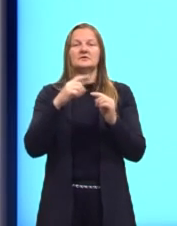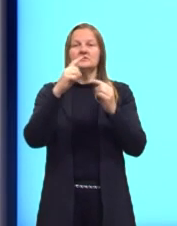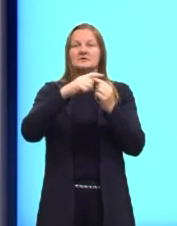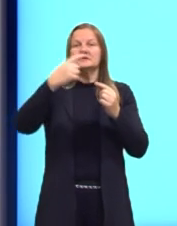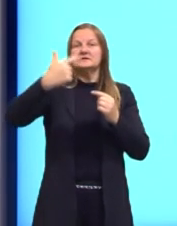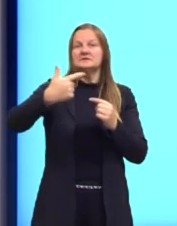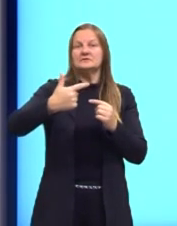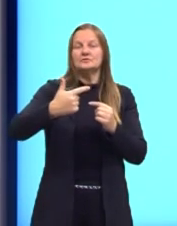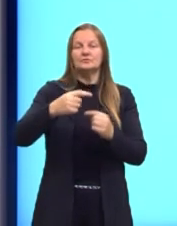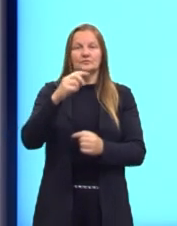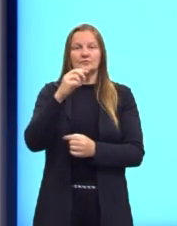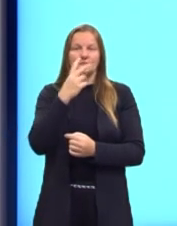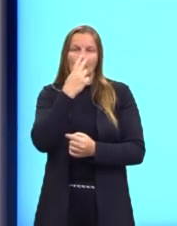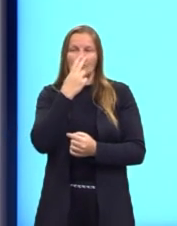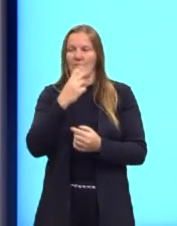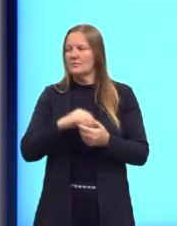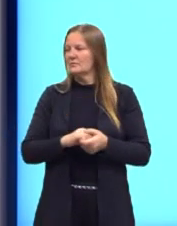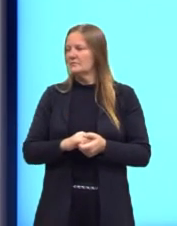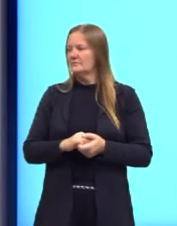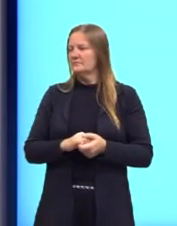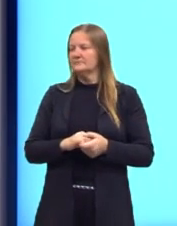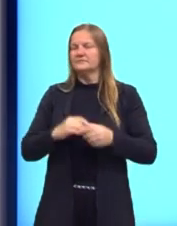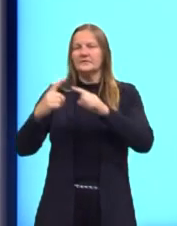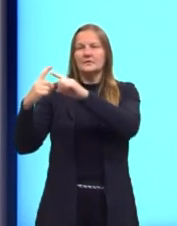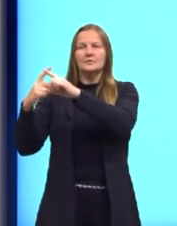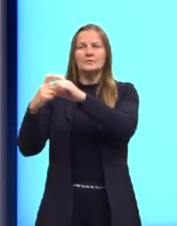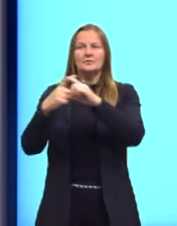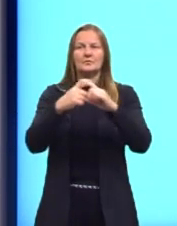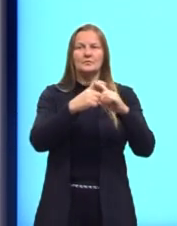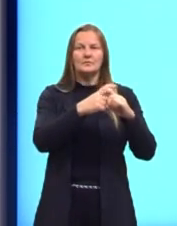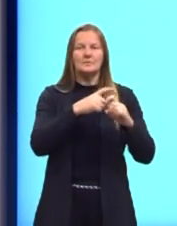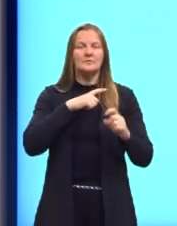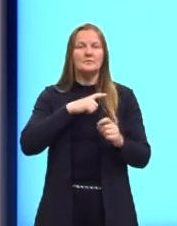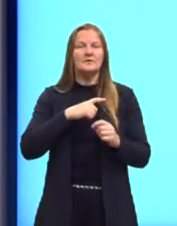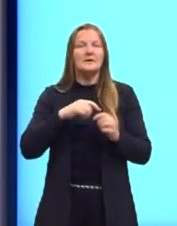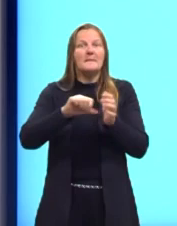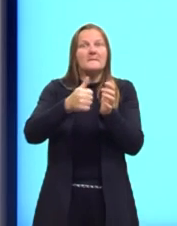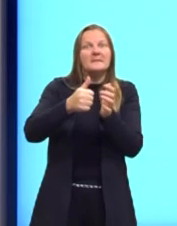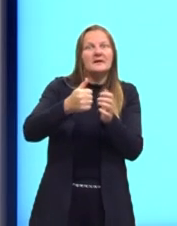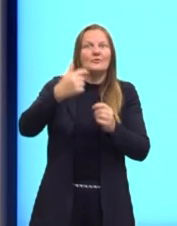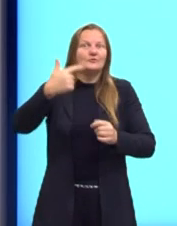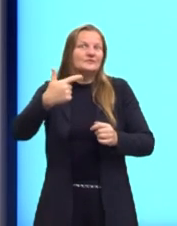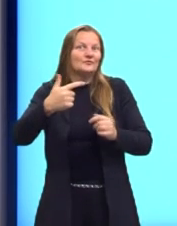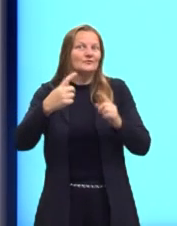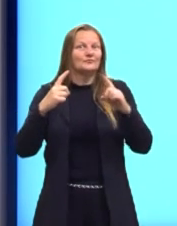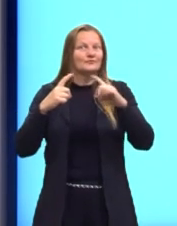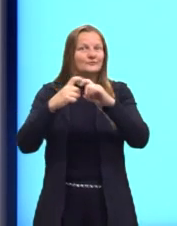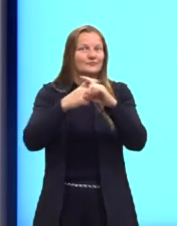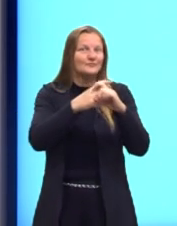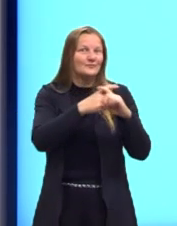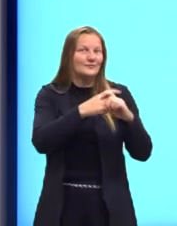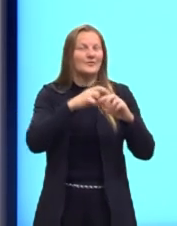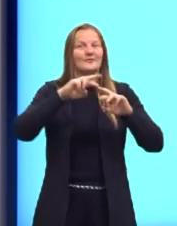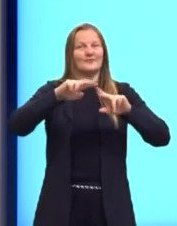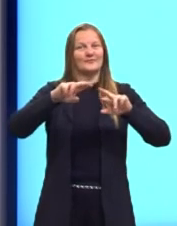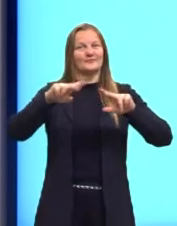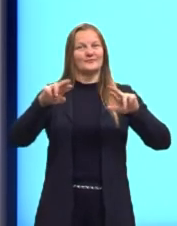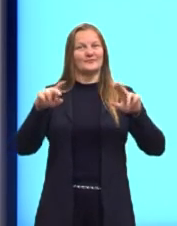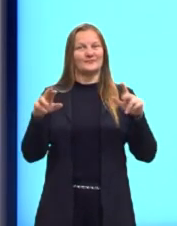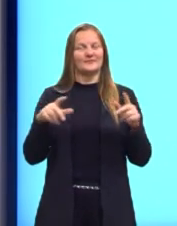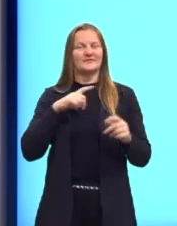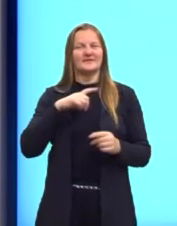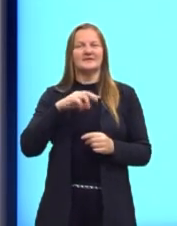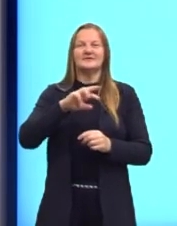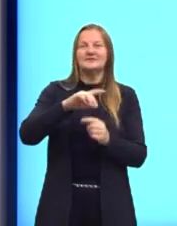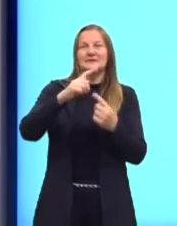segundo grau, né? Então se o polinômio for de grau 1, função de primeiro grau, polinômio de grau 2, de função de segundo